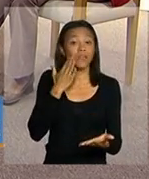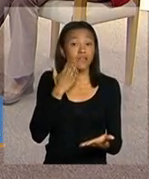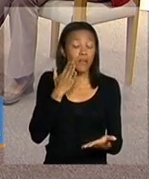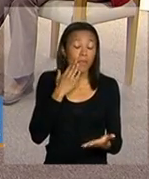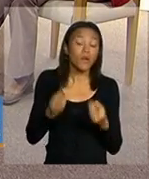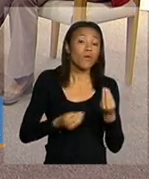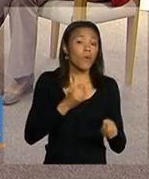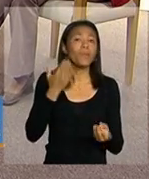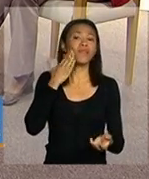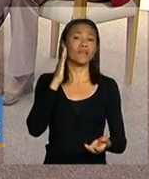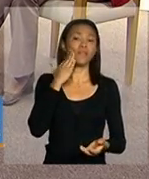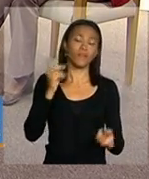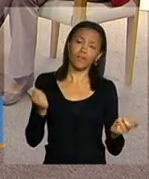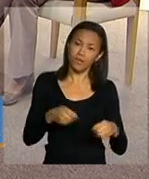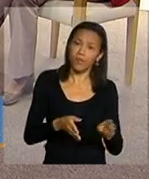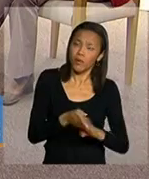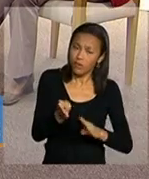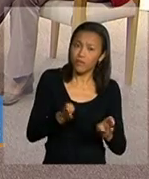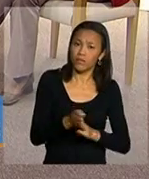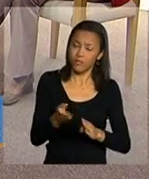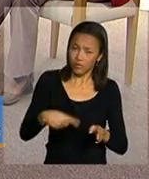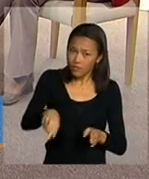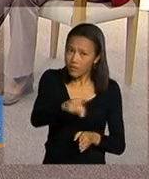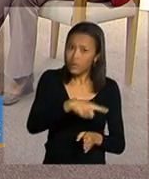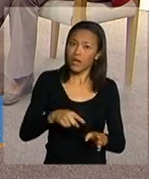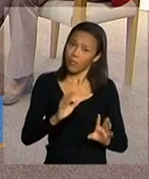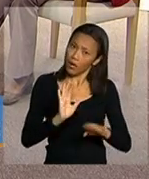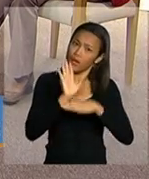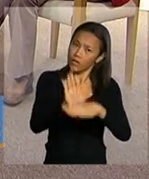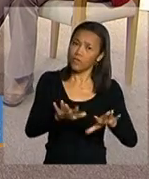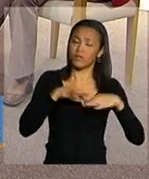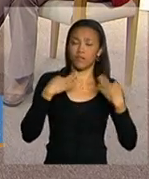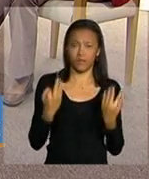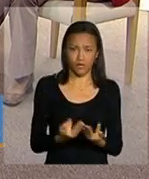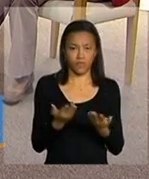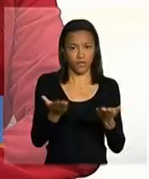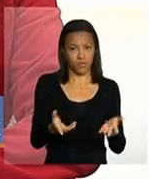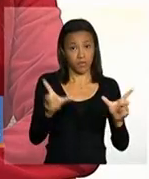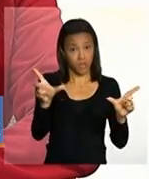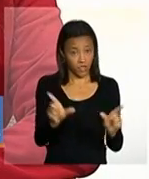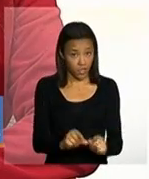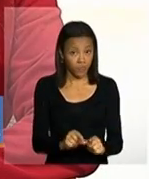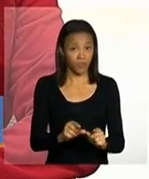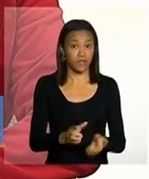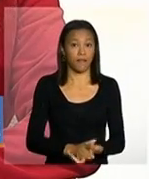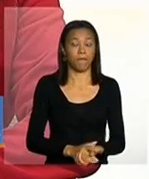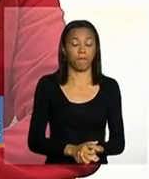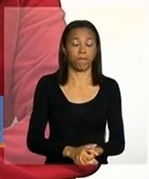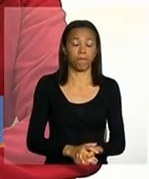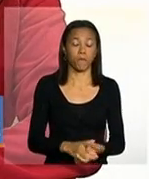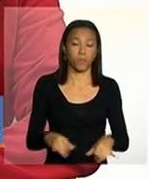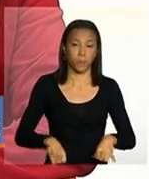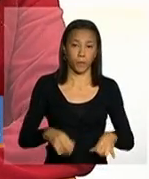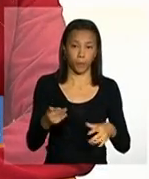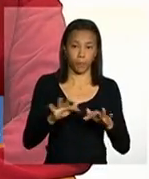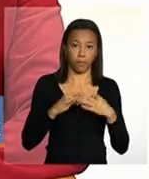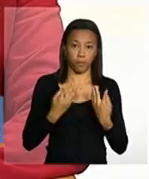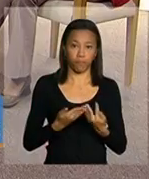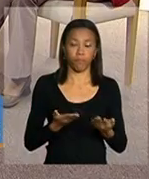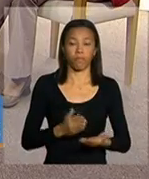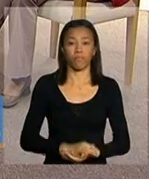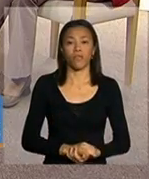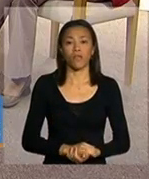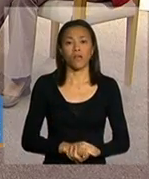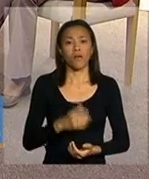compreender esses instrumentos em favor da família em favor da redução da situação de vulnerabilidade e só eu gostaria de